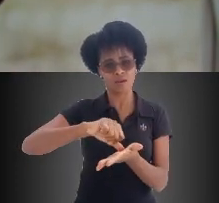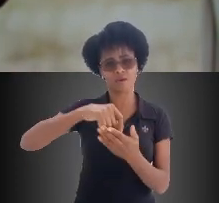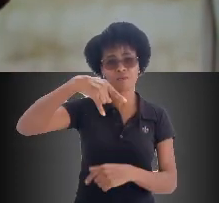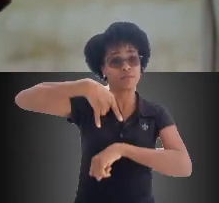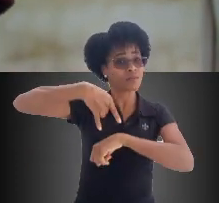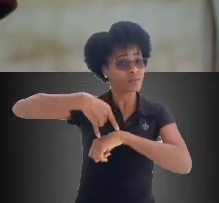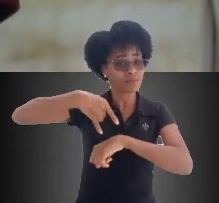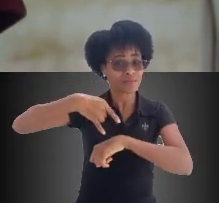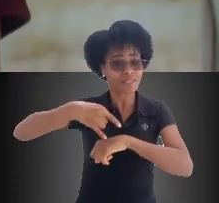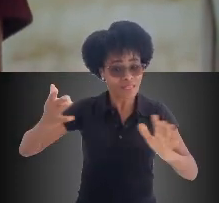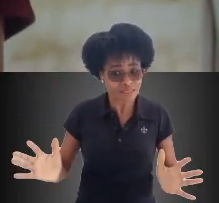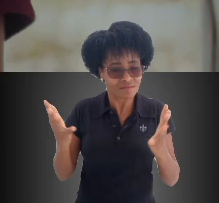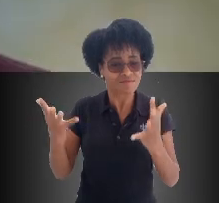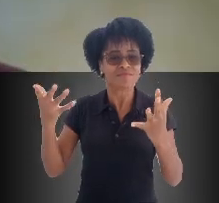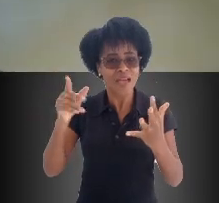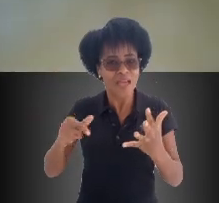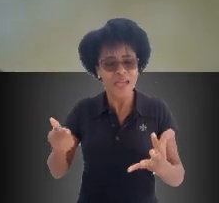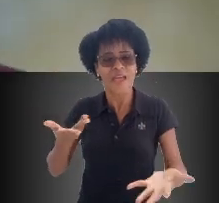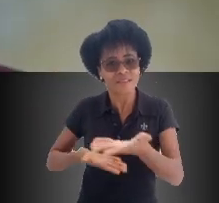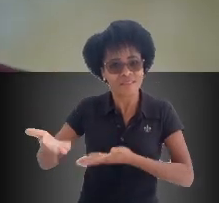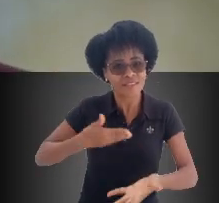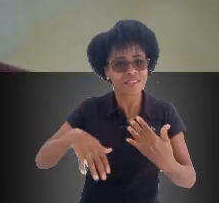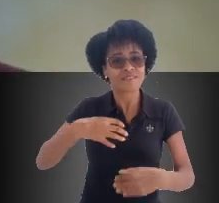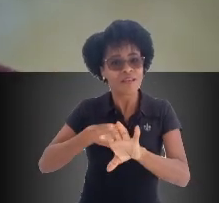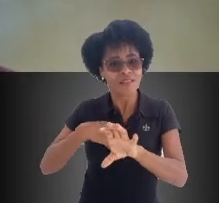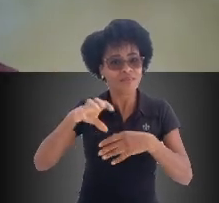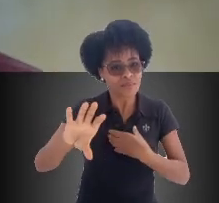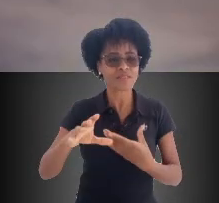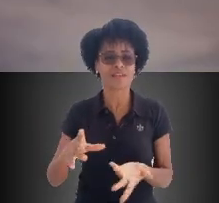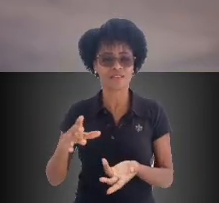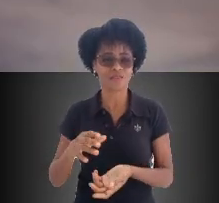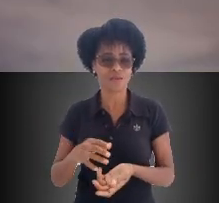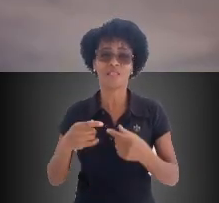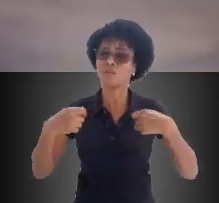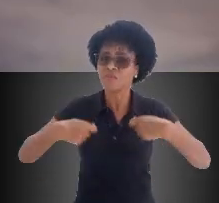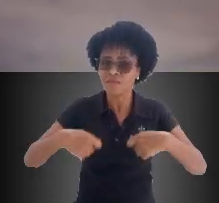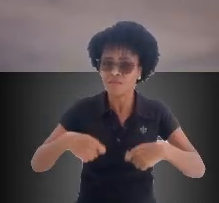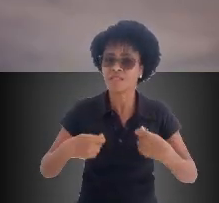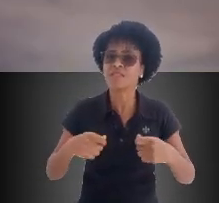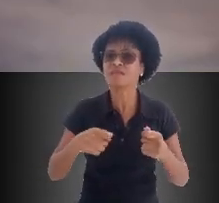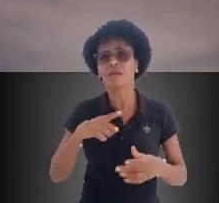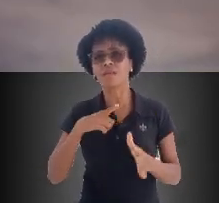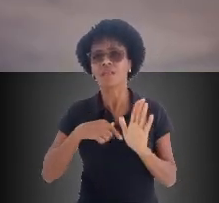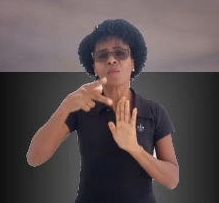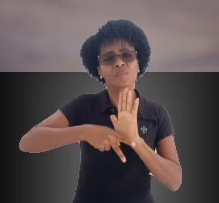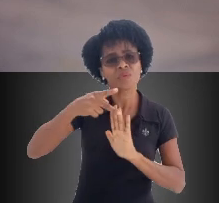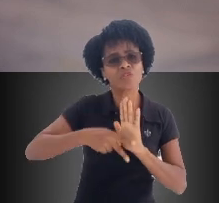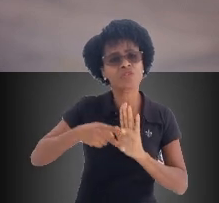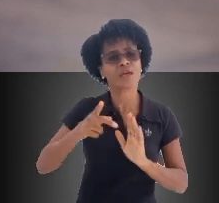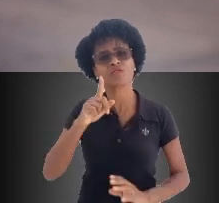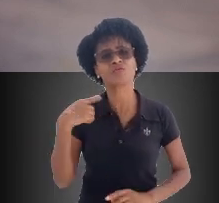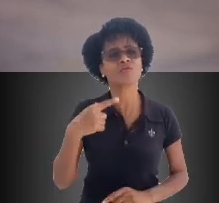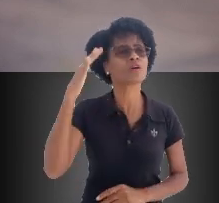o Campo Santo Inês motiva institucionalmente a solidariedade entre as pessoas. Porque além de possibilitar desenvolvimento